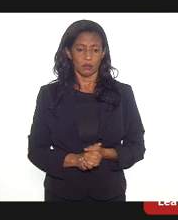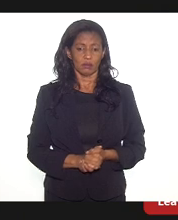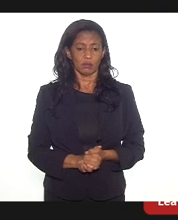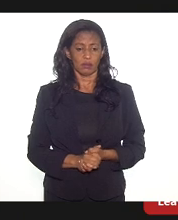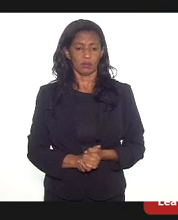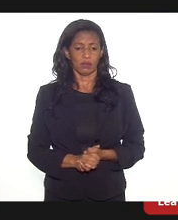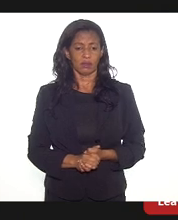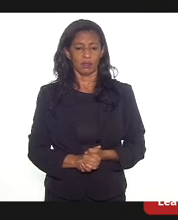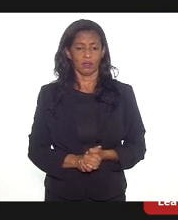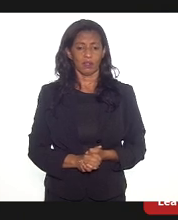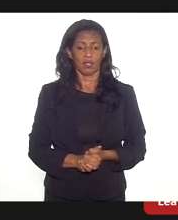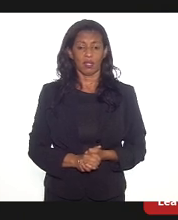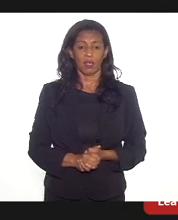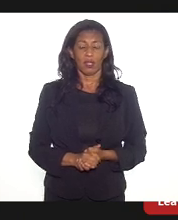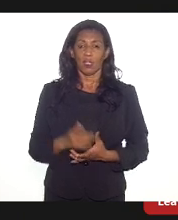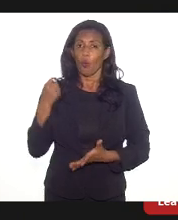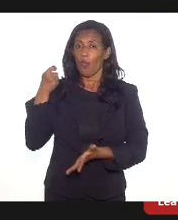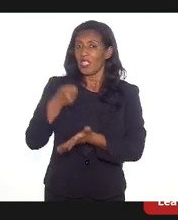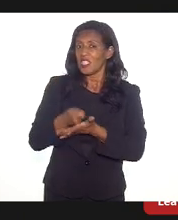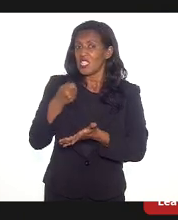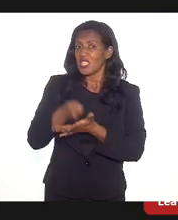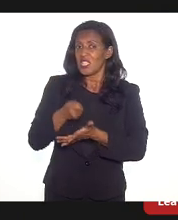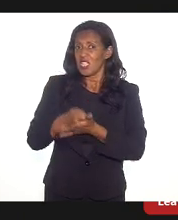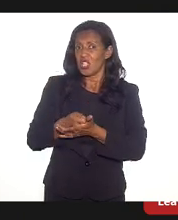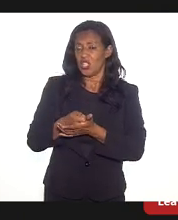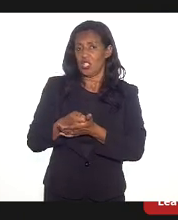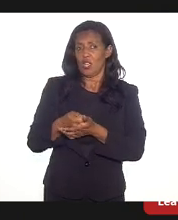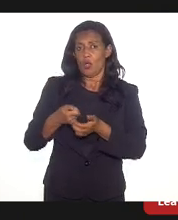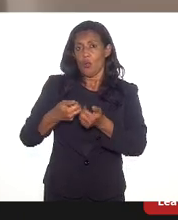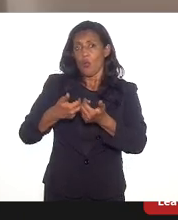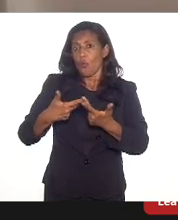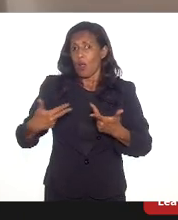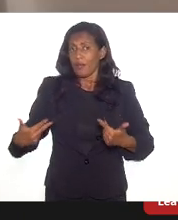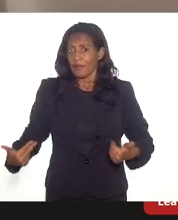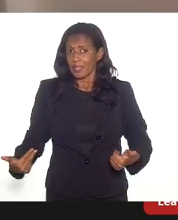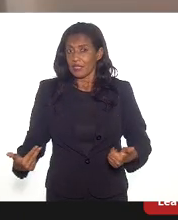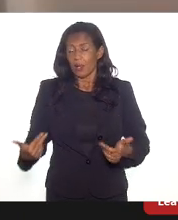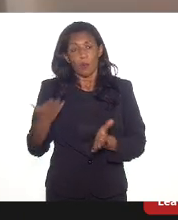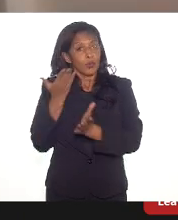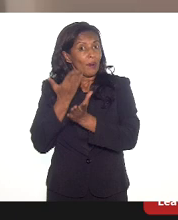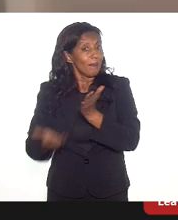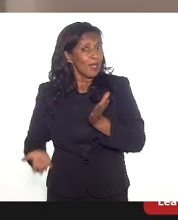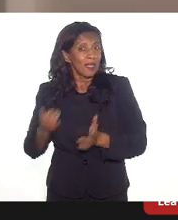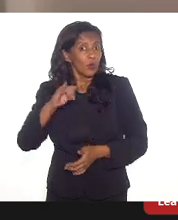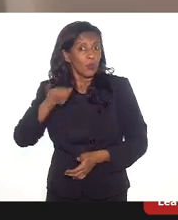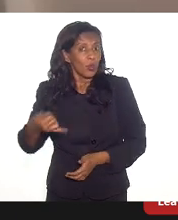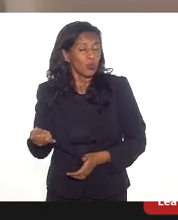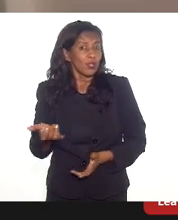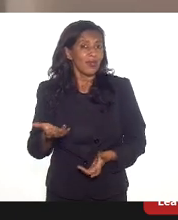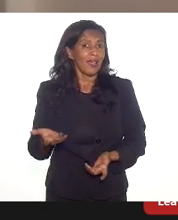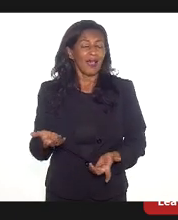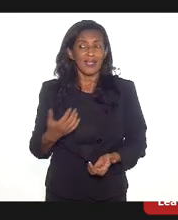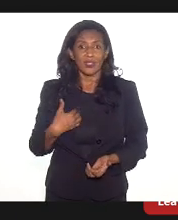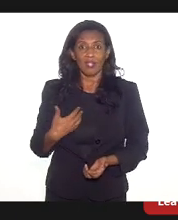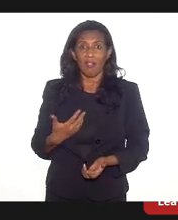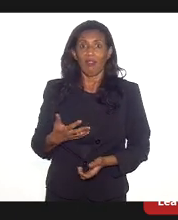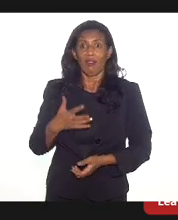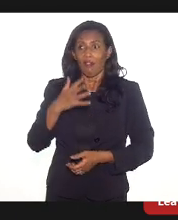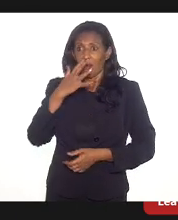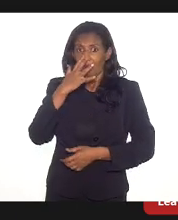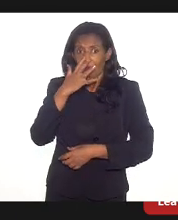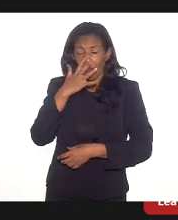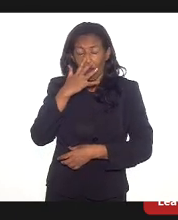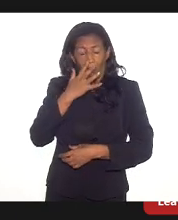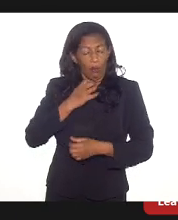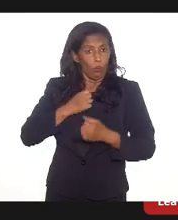assim, que não exige muita qualificação, as pessoas estão perdendo a oportunidade. É algo assustador, chega